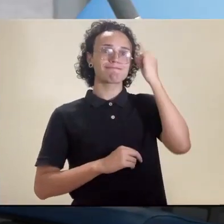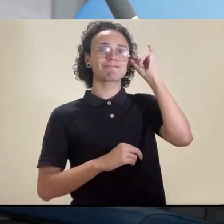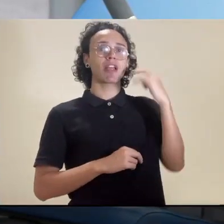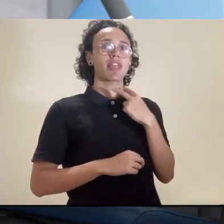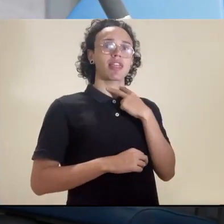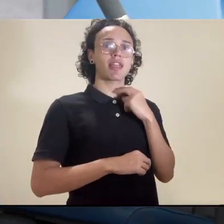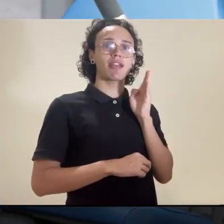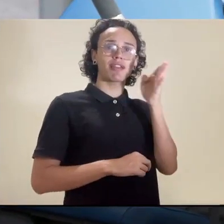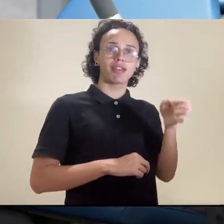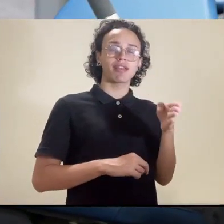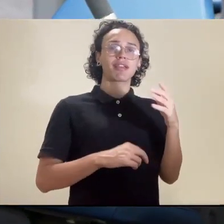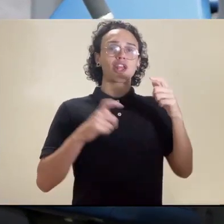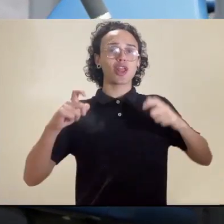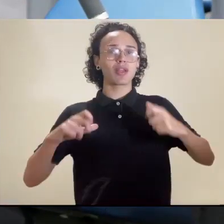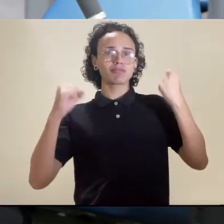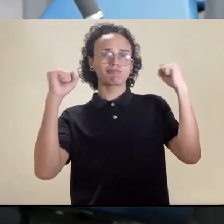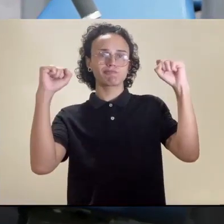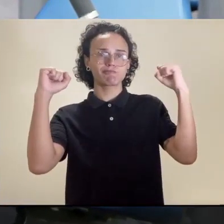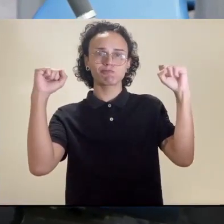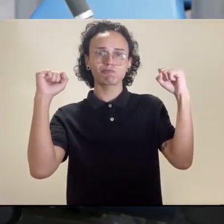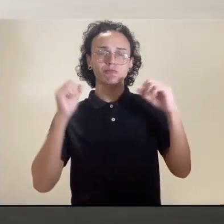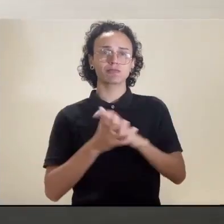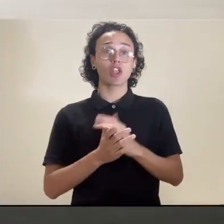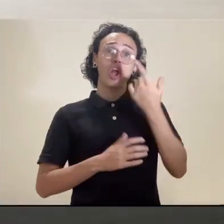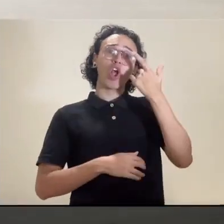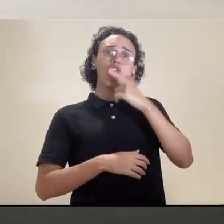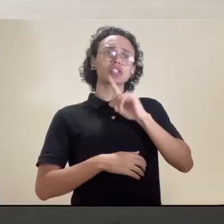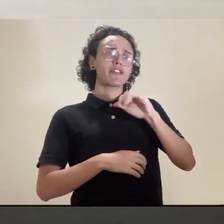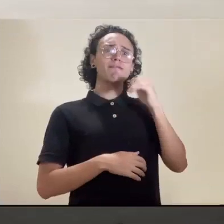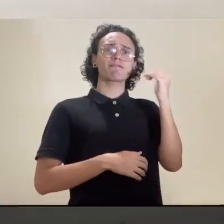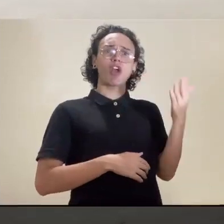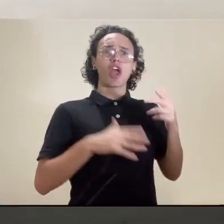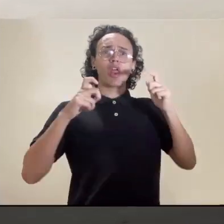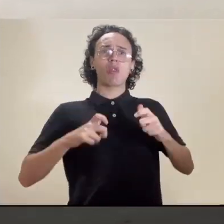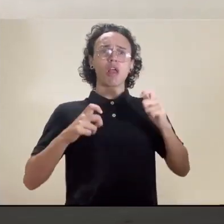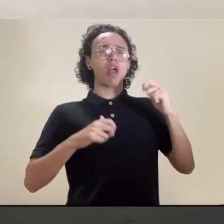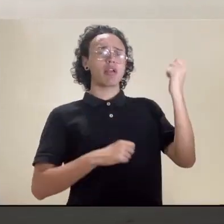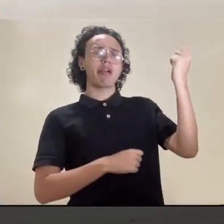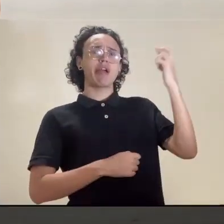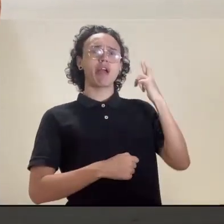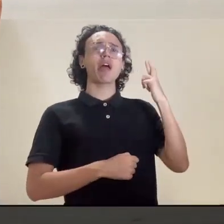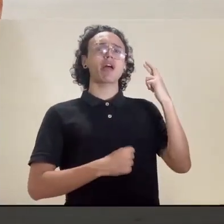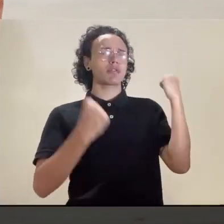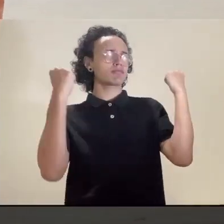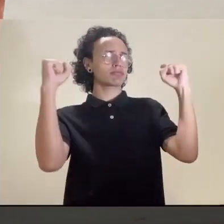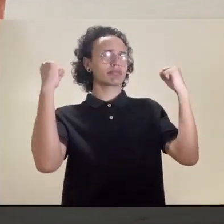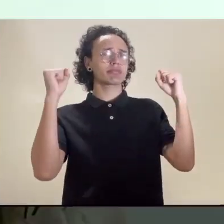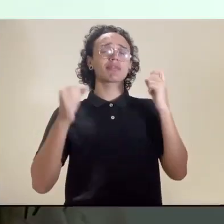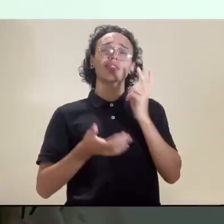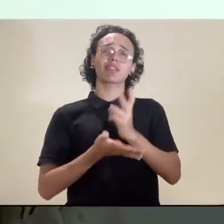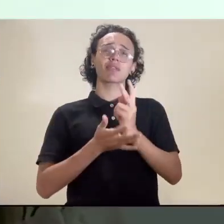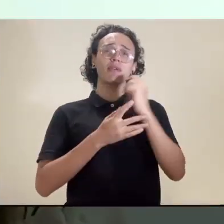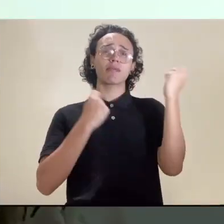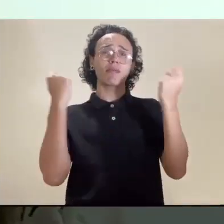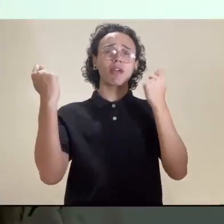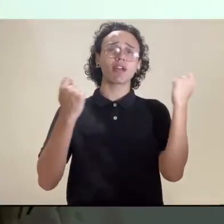de ir nas academias, de fazer exercício até o ar livre. Mesmo os clubes